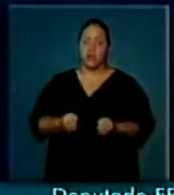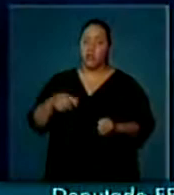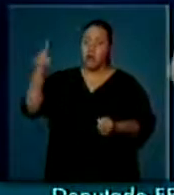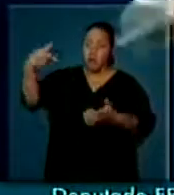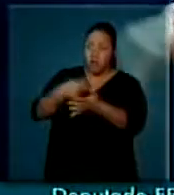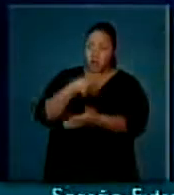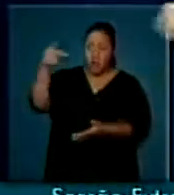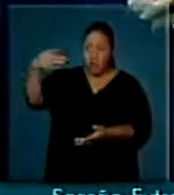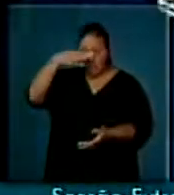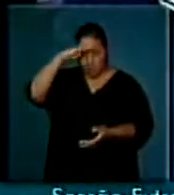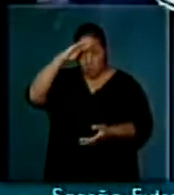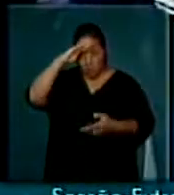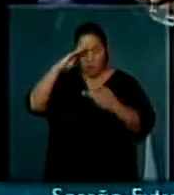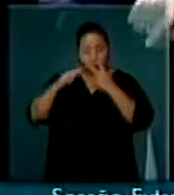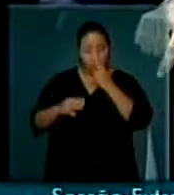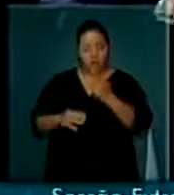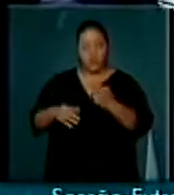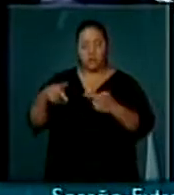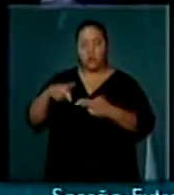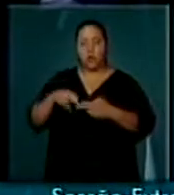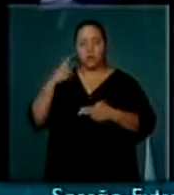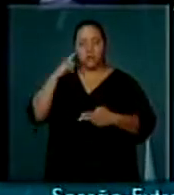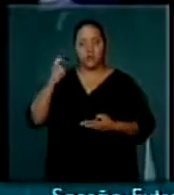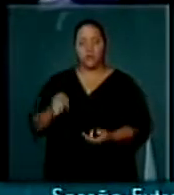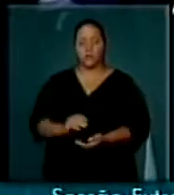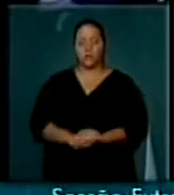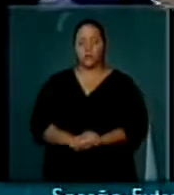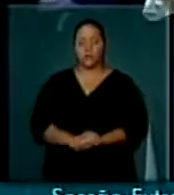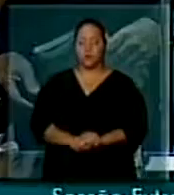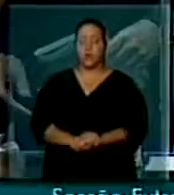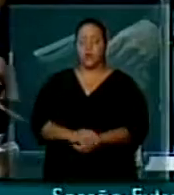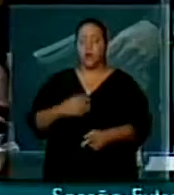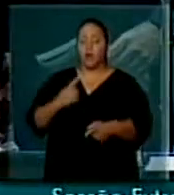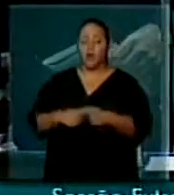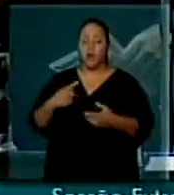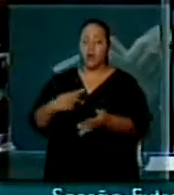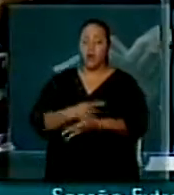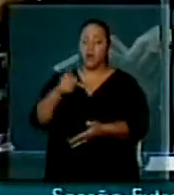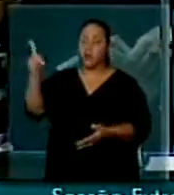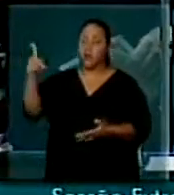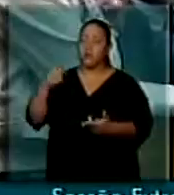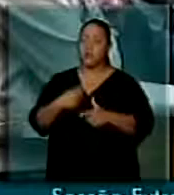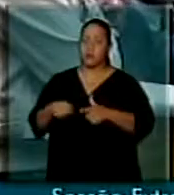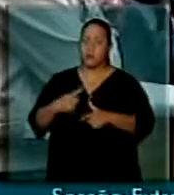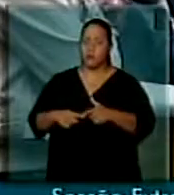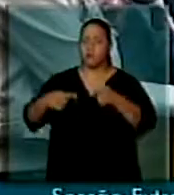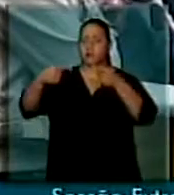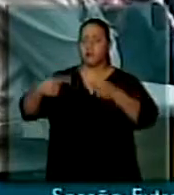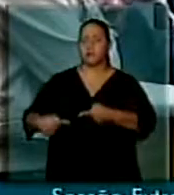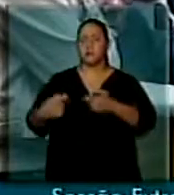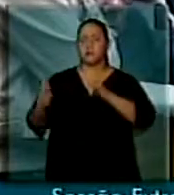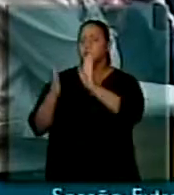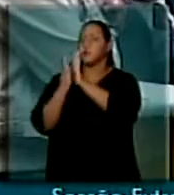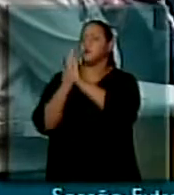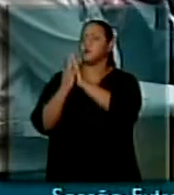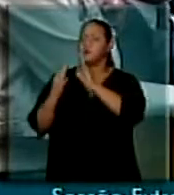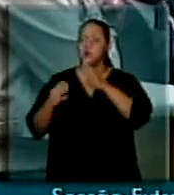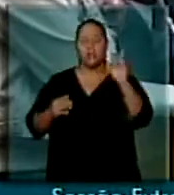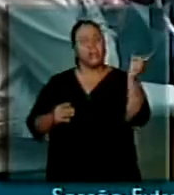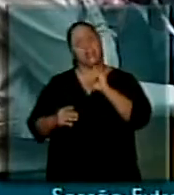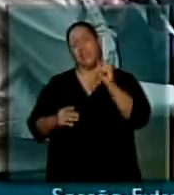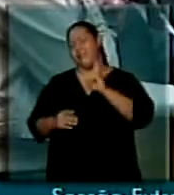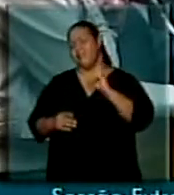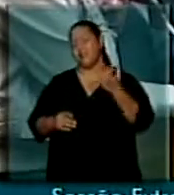seja o reto internacional para promover esse tipo de confronto que tem a ver com uma